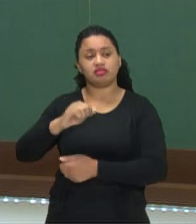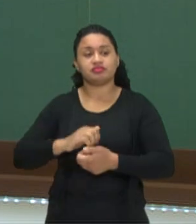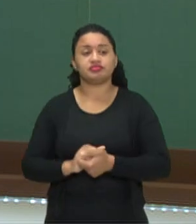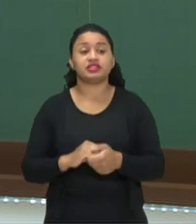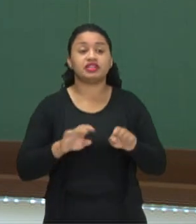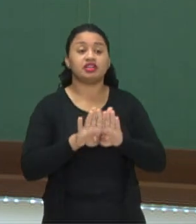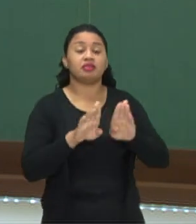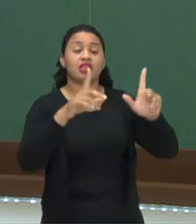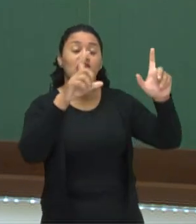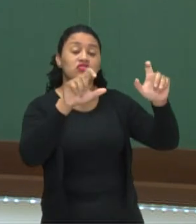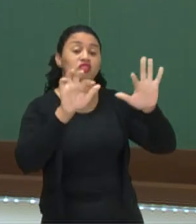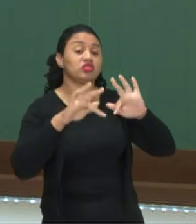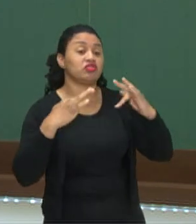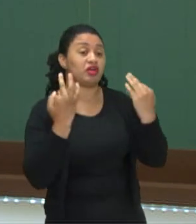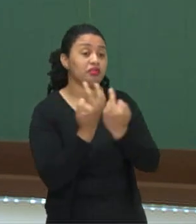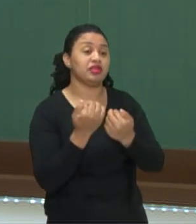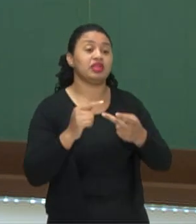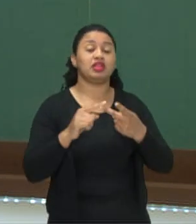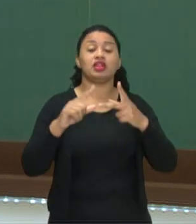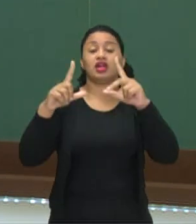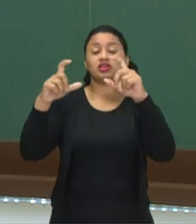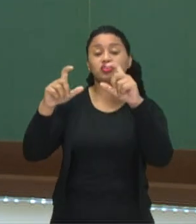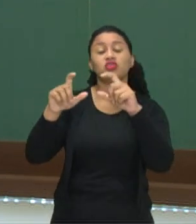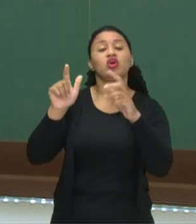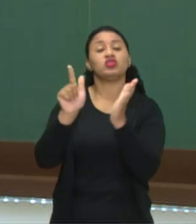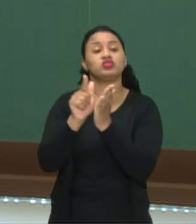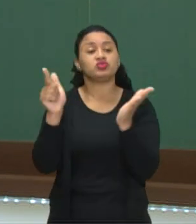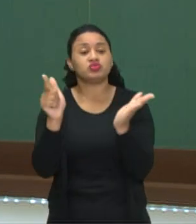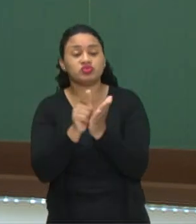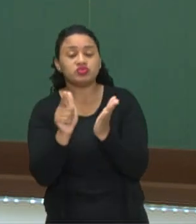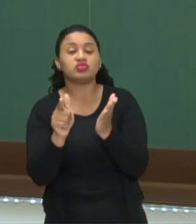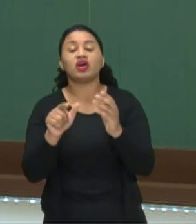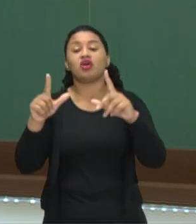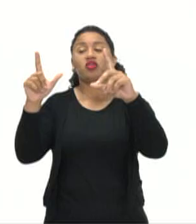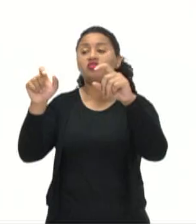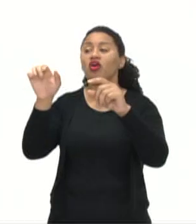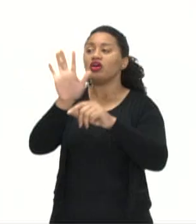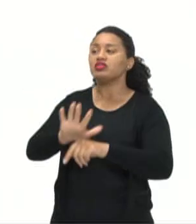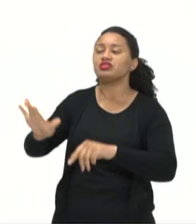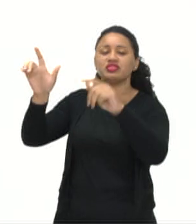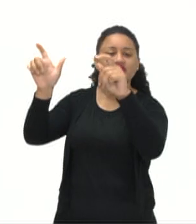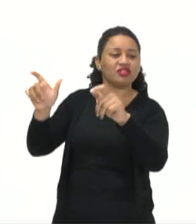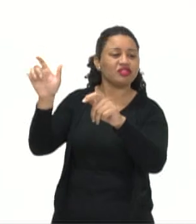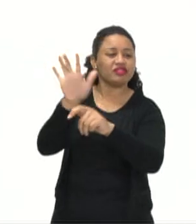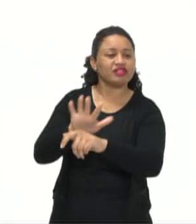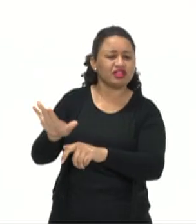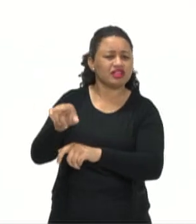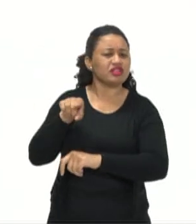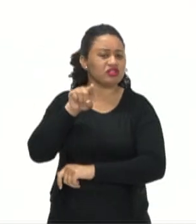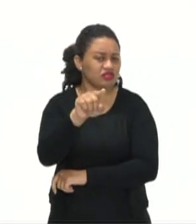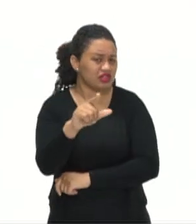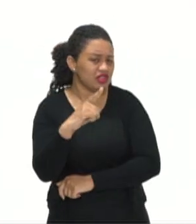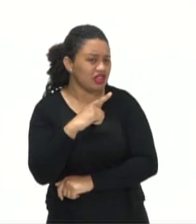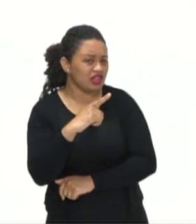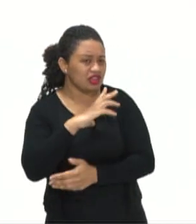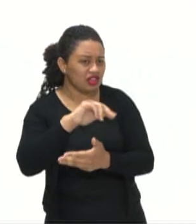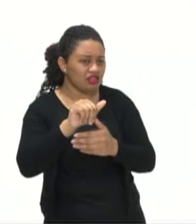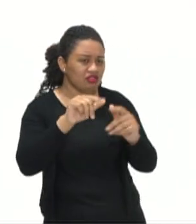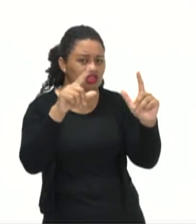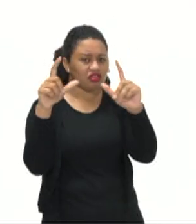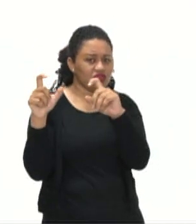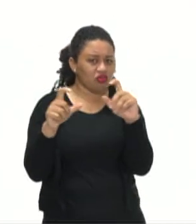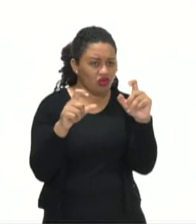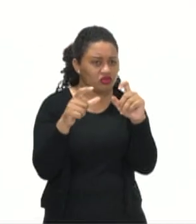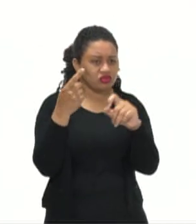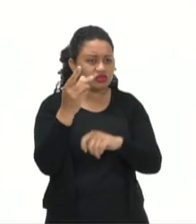as jornalísticas, aquelas fotos de paisagens. E você? Possui muitas fotos aí com